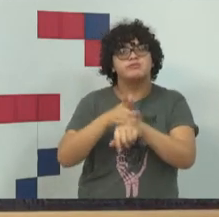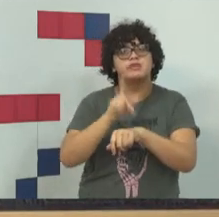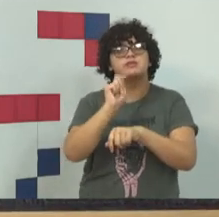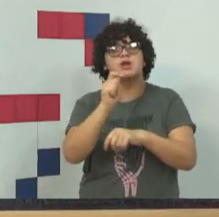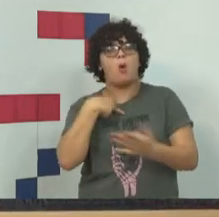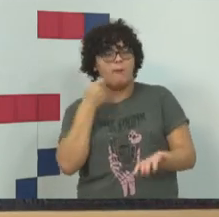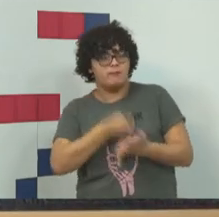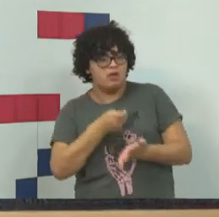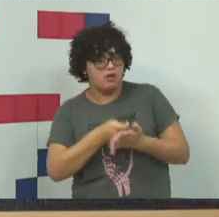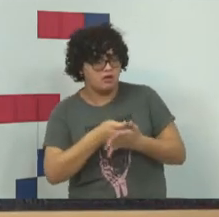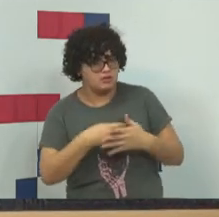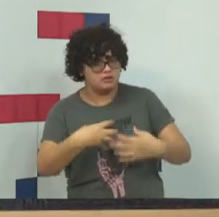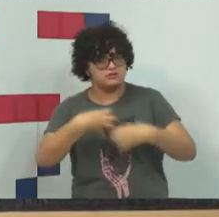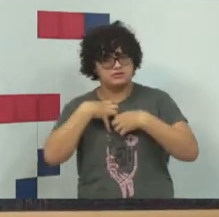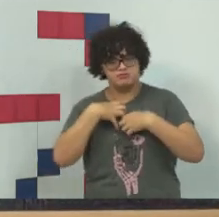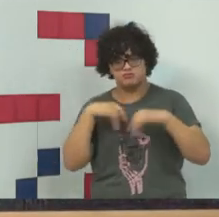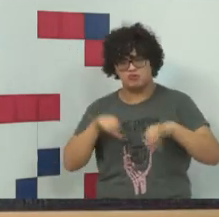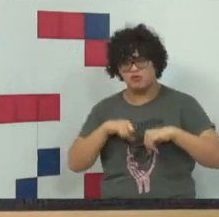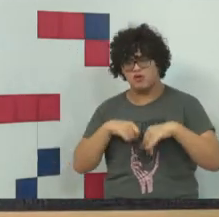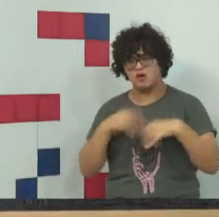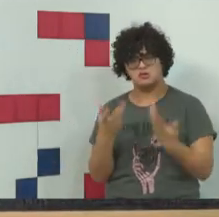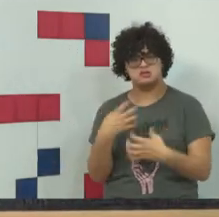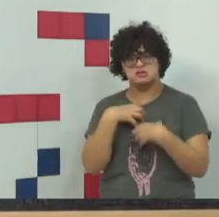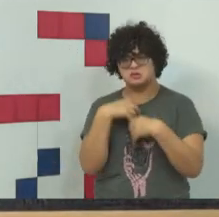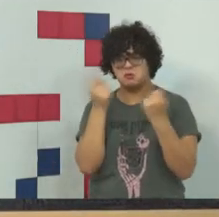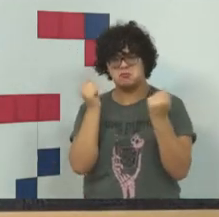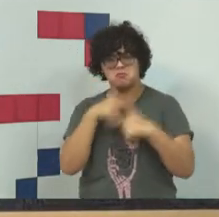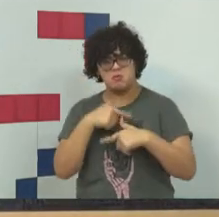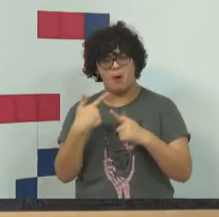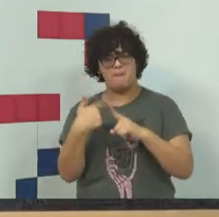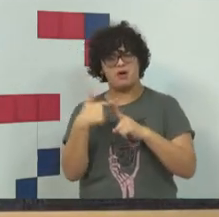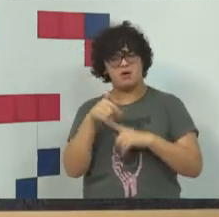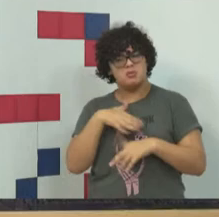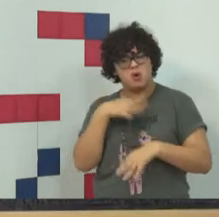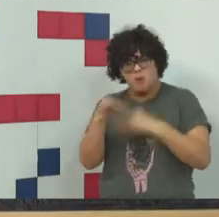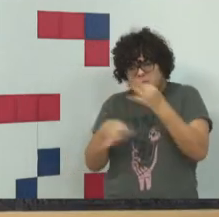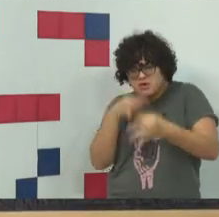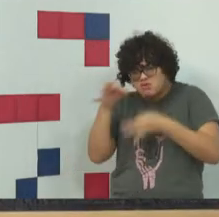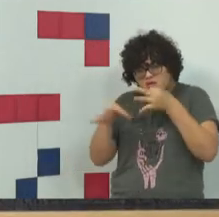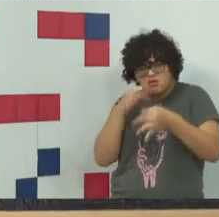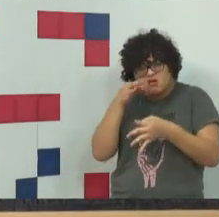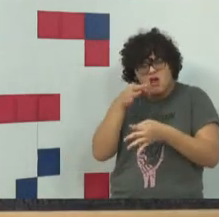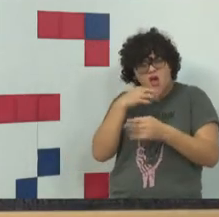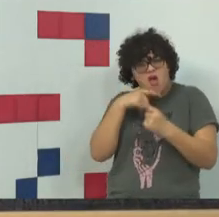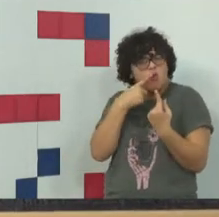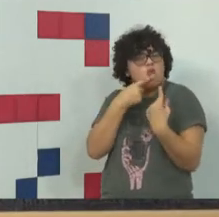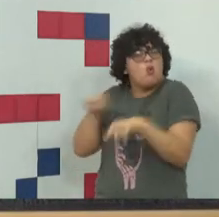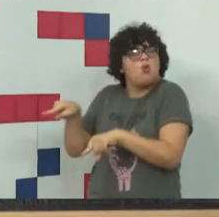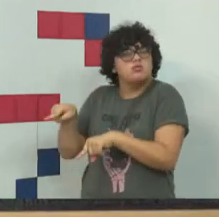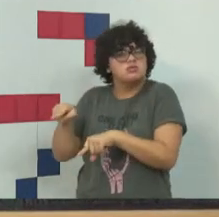oprimida porque as minhas opiniões vão contra os interesses do Estado.